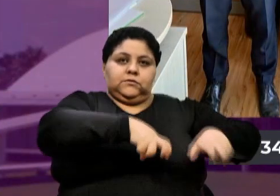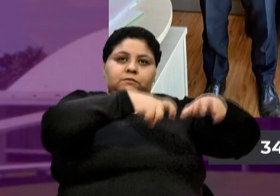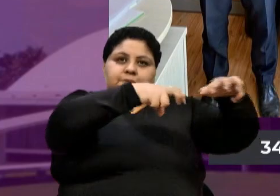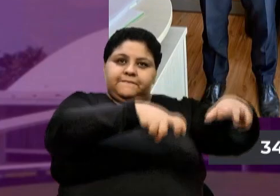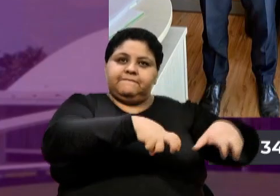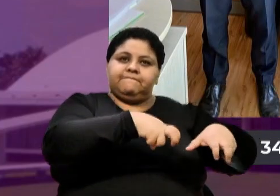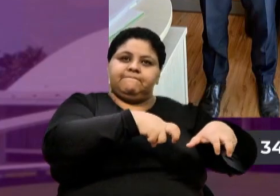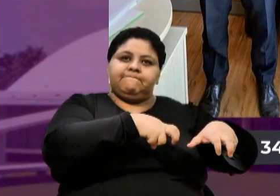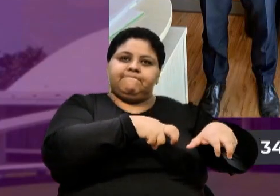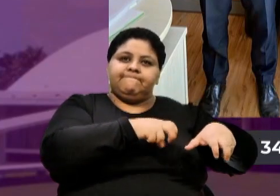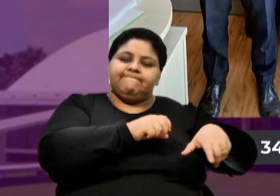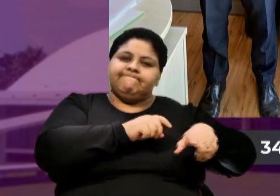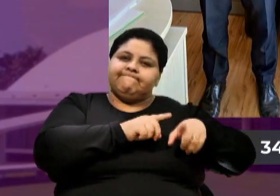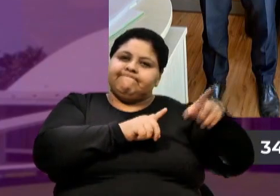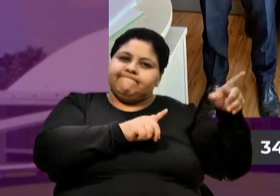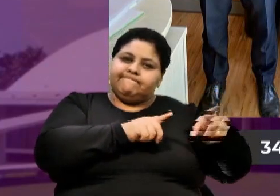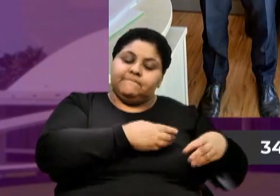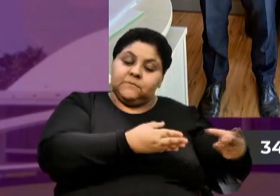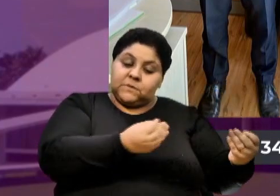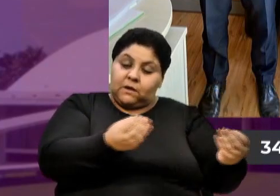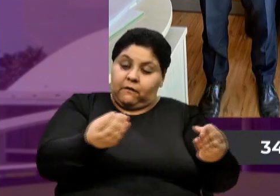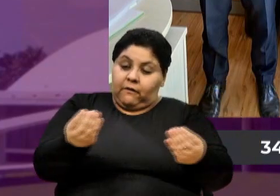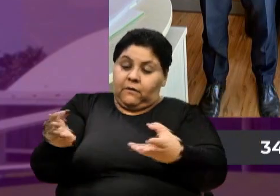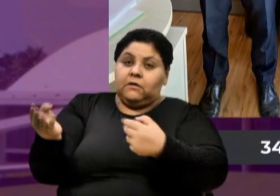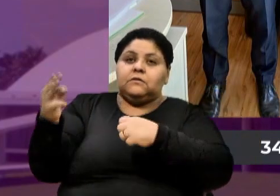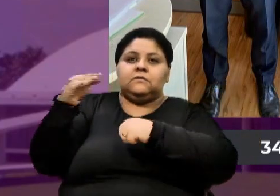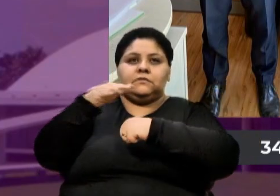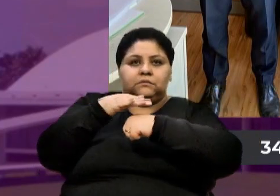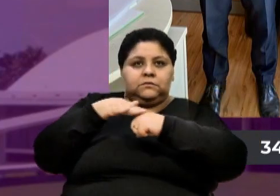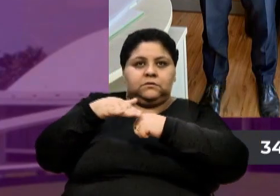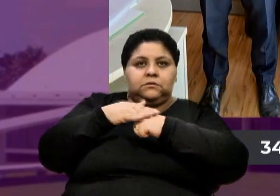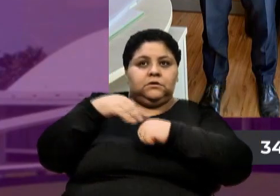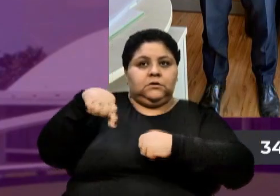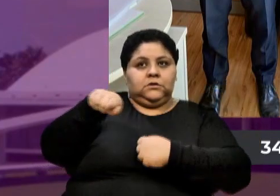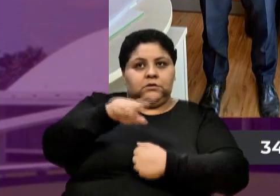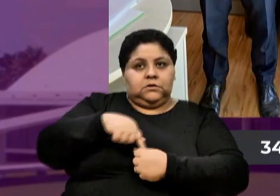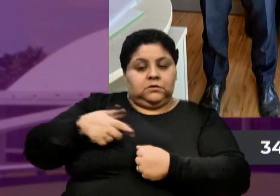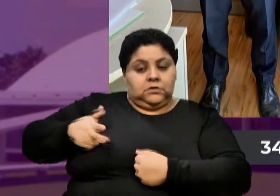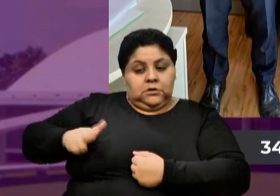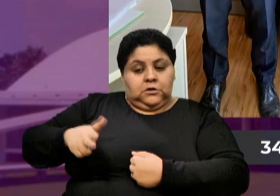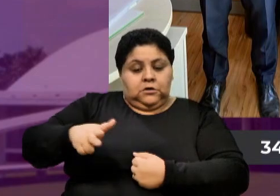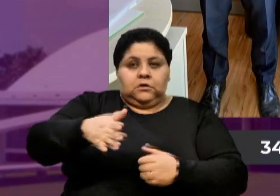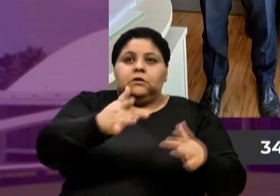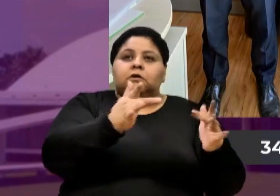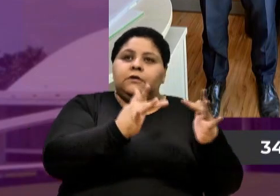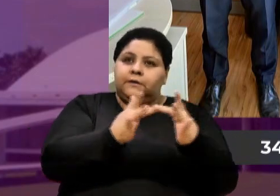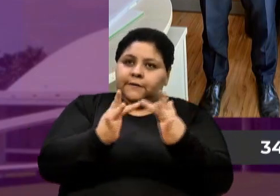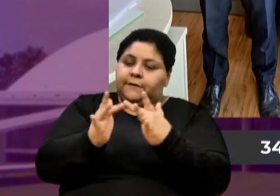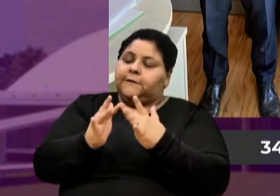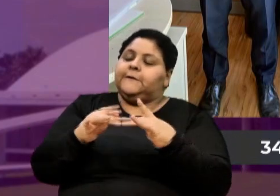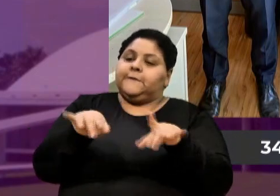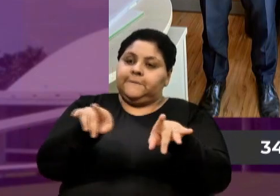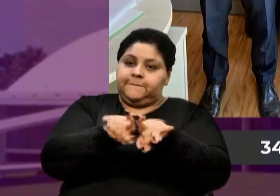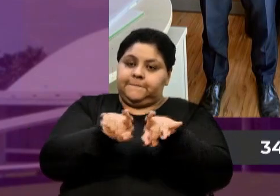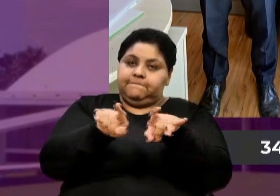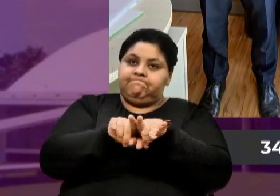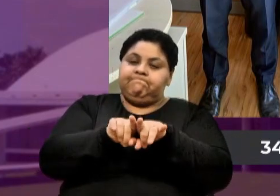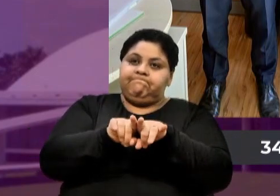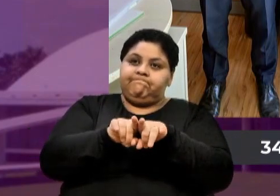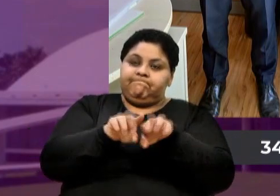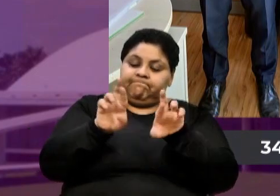Lá foram muitas conversas, nós continuamos em contato, também terá uma reunião com